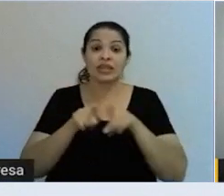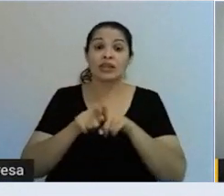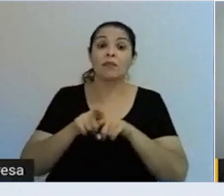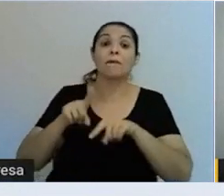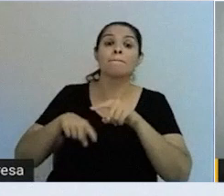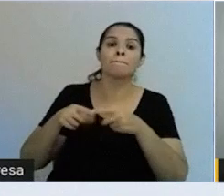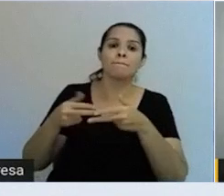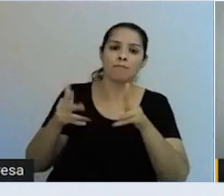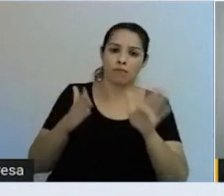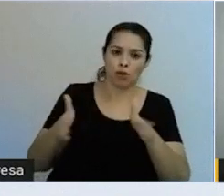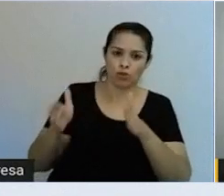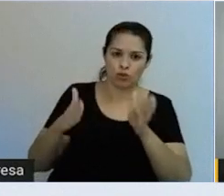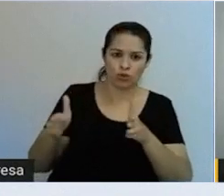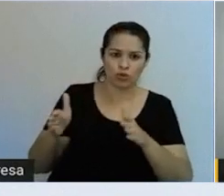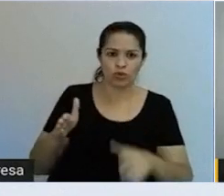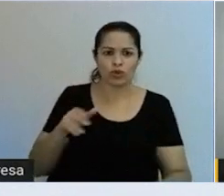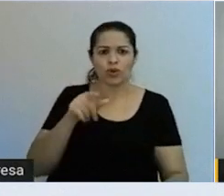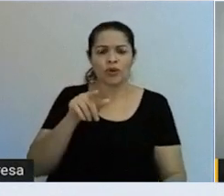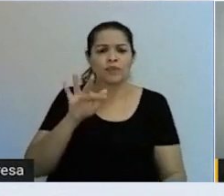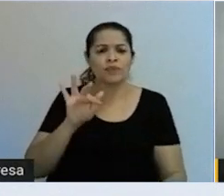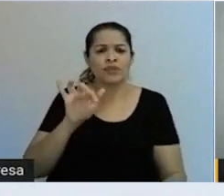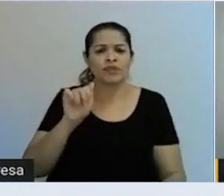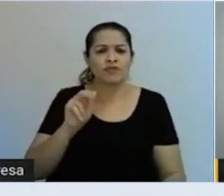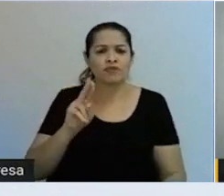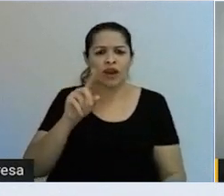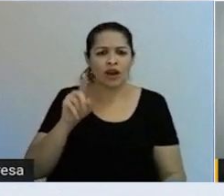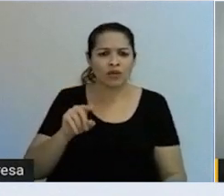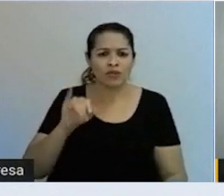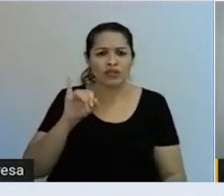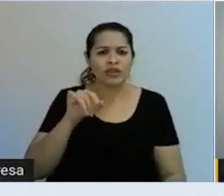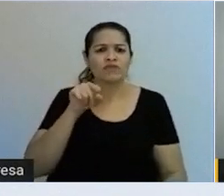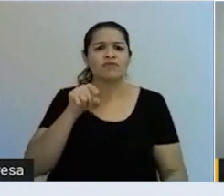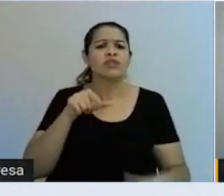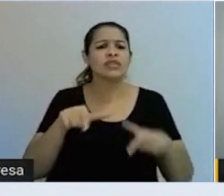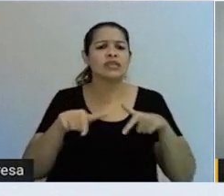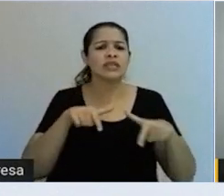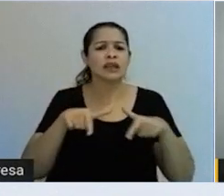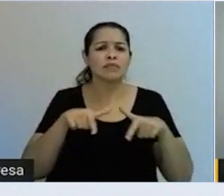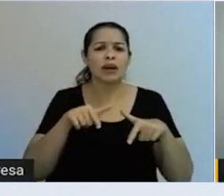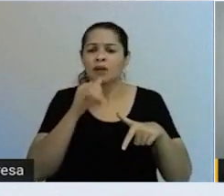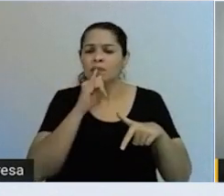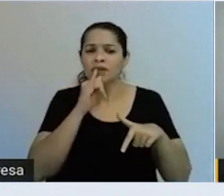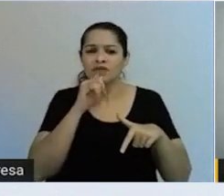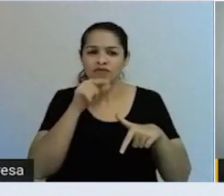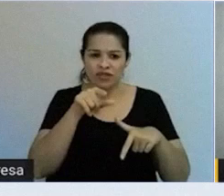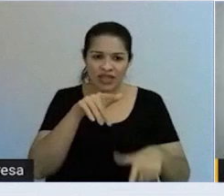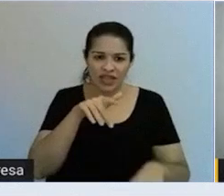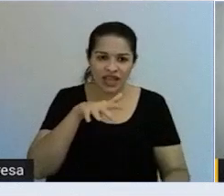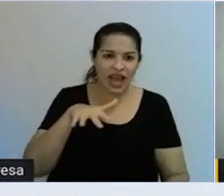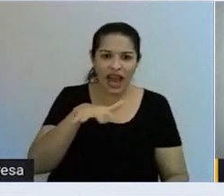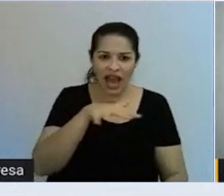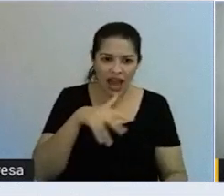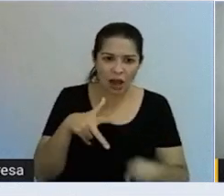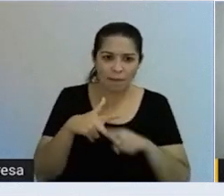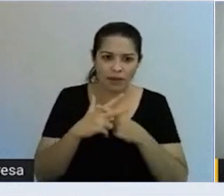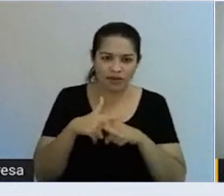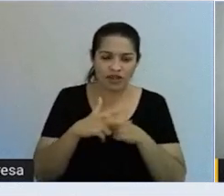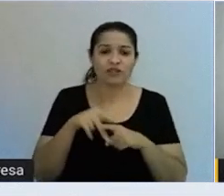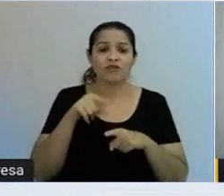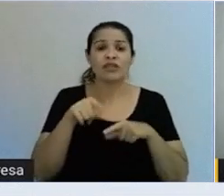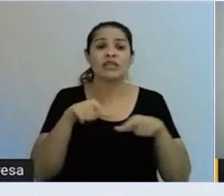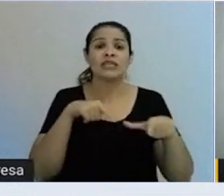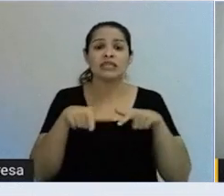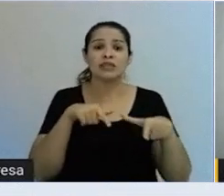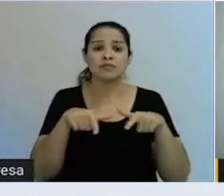você trabalha com a gestão preventiva de equipamentos? Você como um cara da área de manutenção, você vai trabalhar também com a